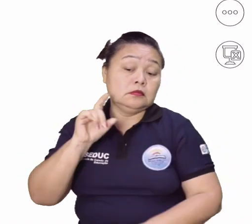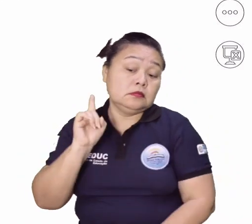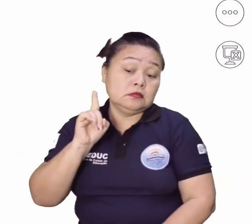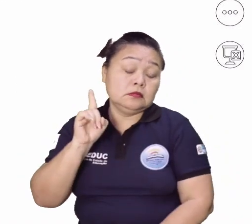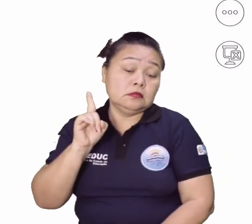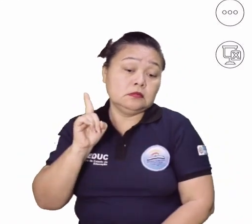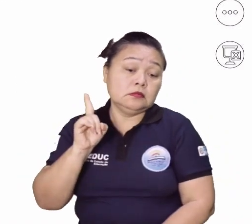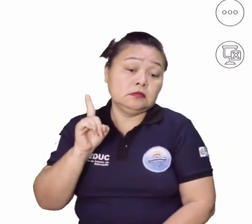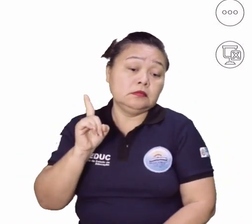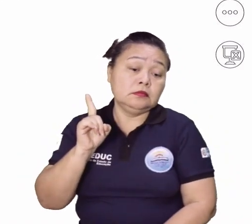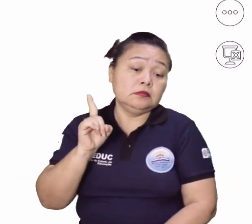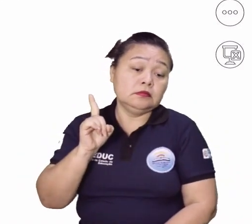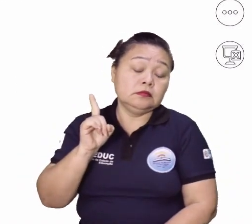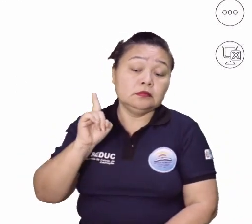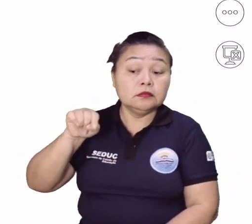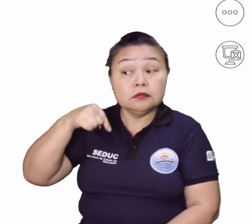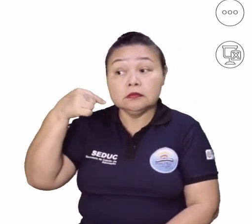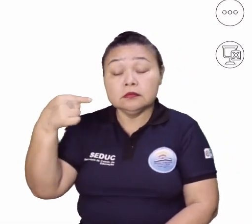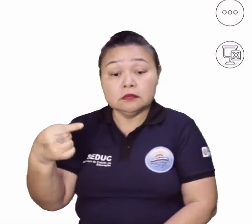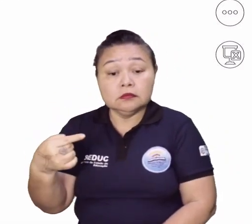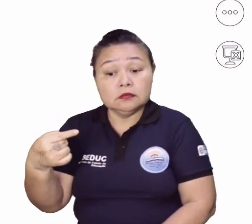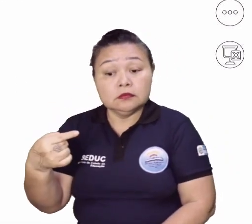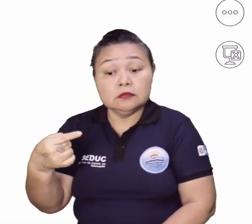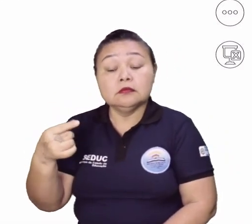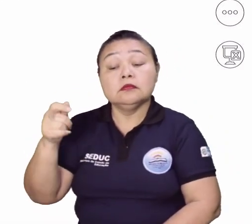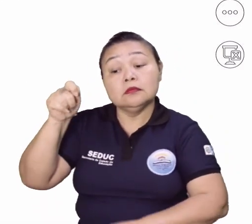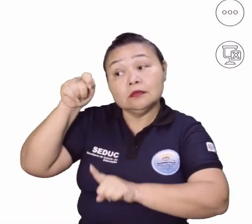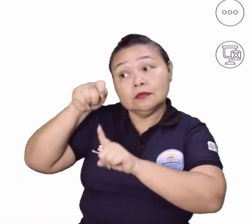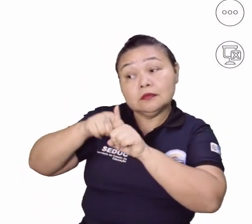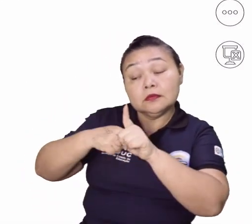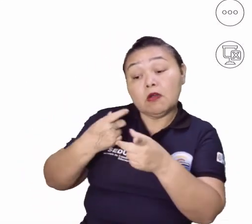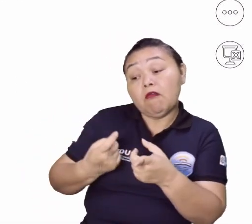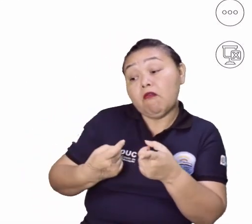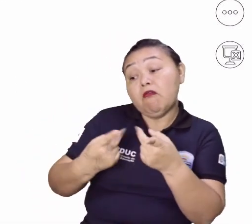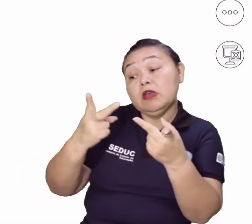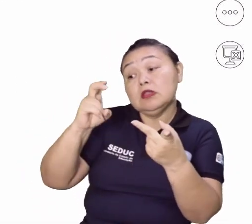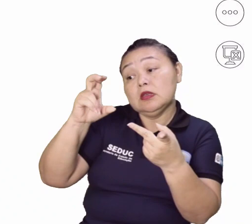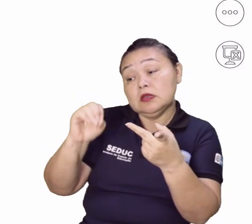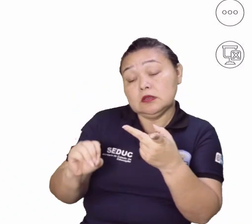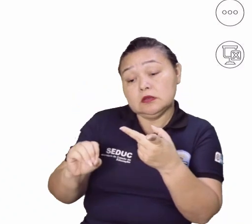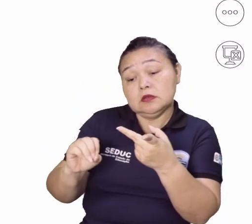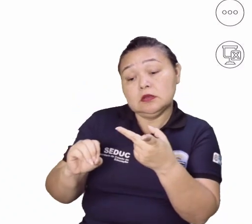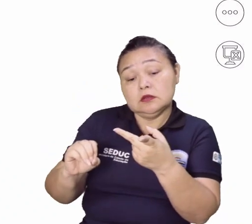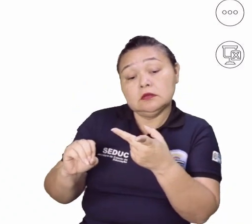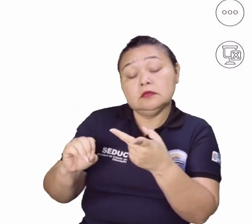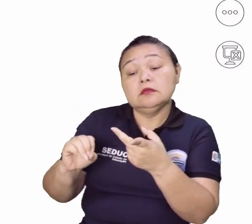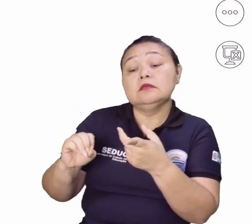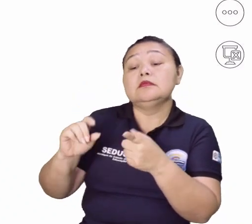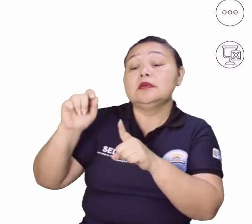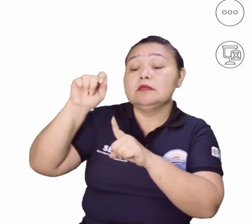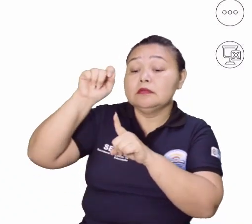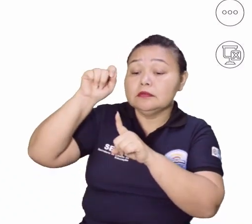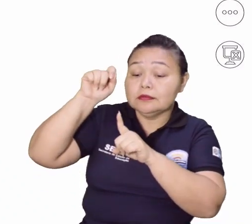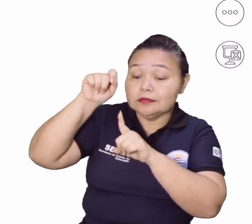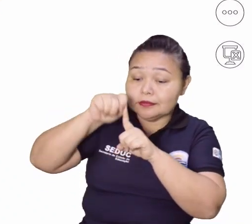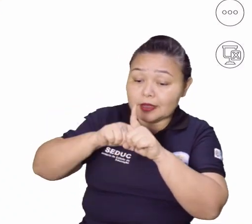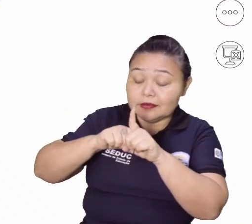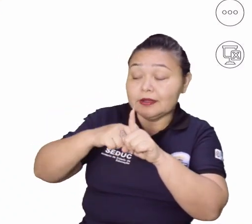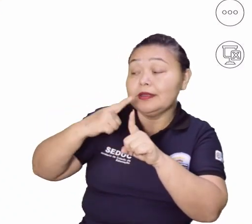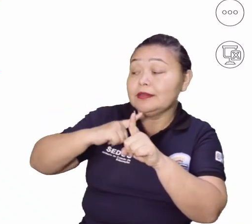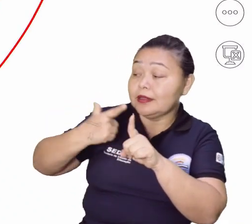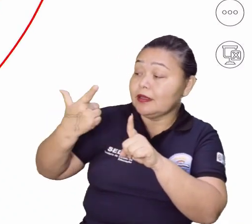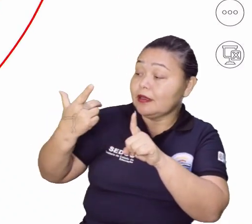resultado mensal, você só vende 50. Então, todo mês vai estar sobrando 20